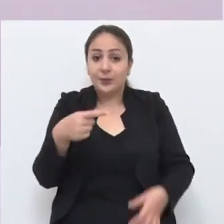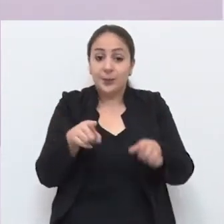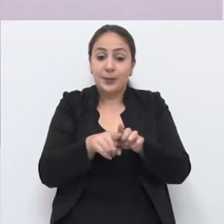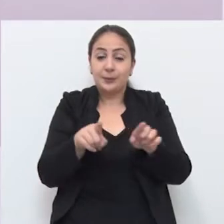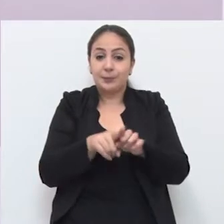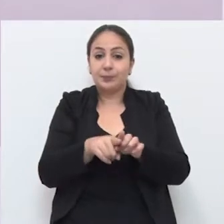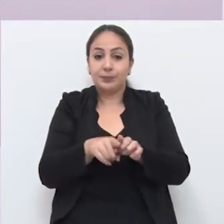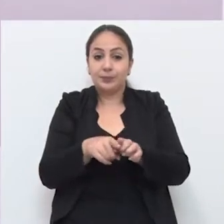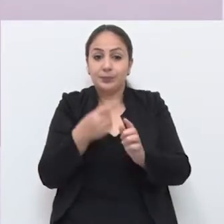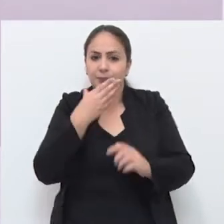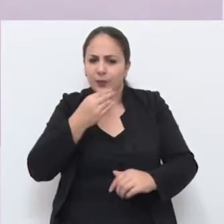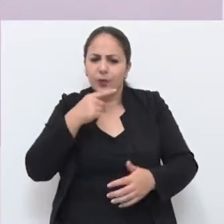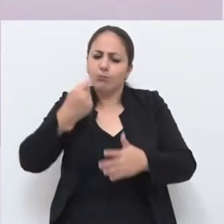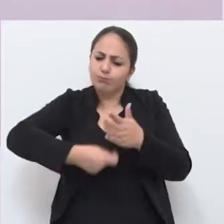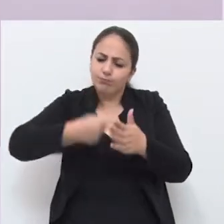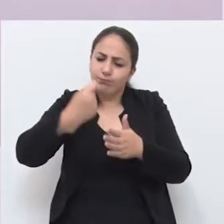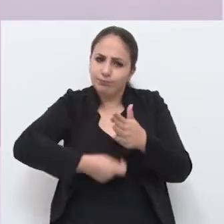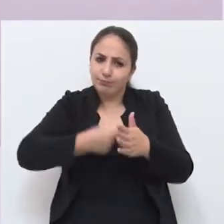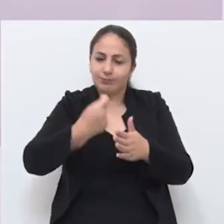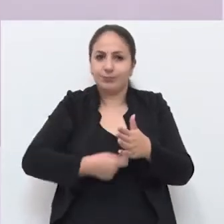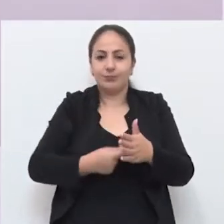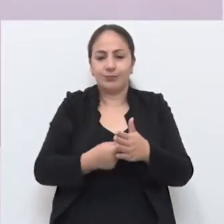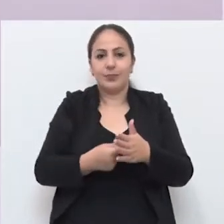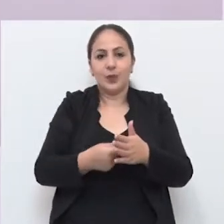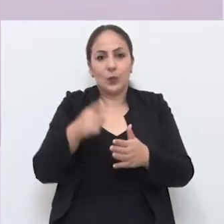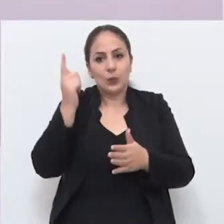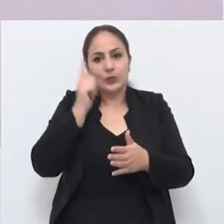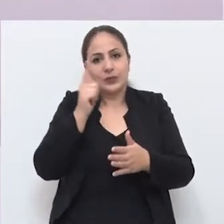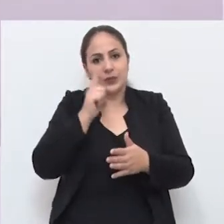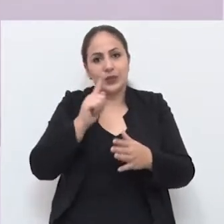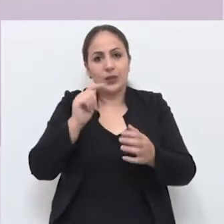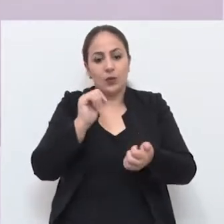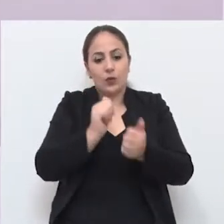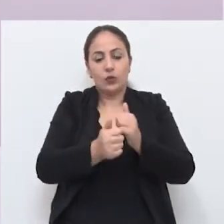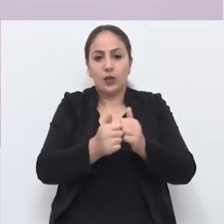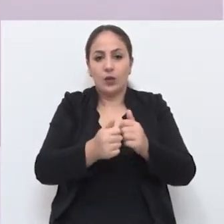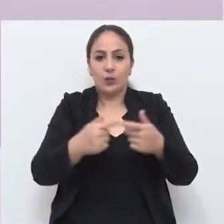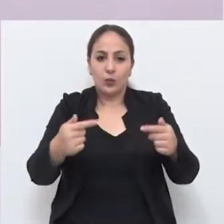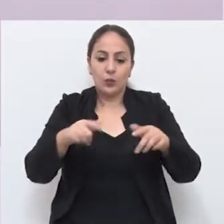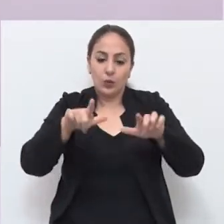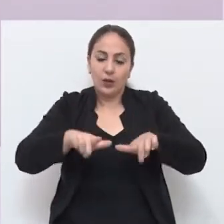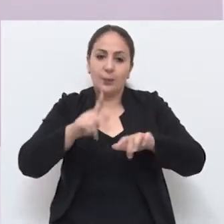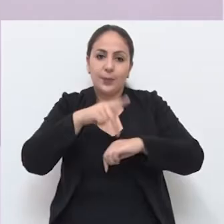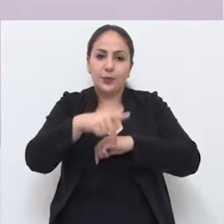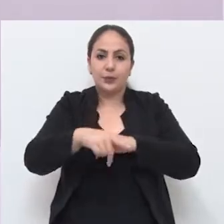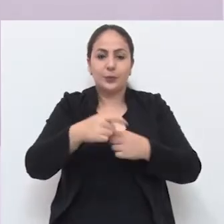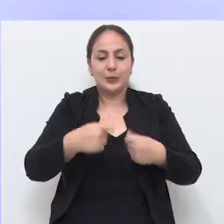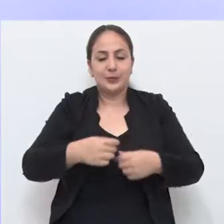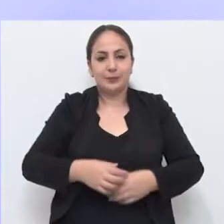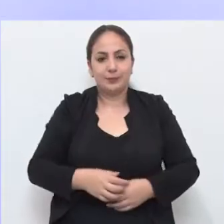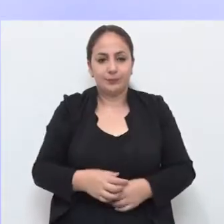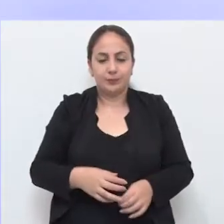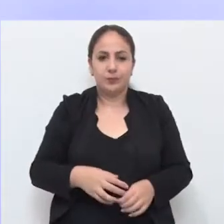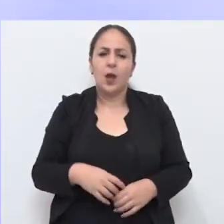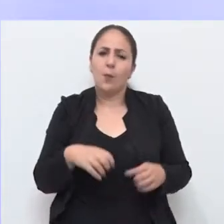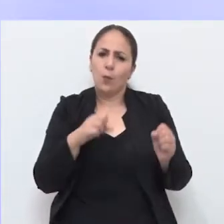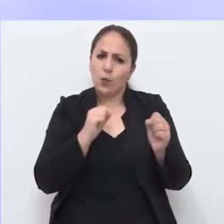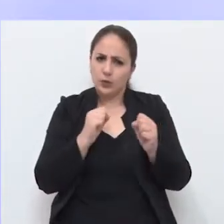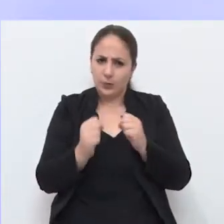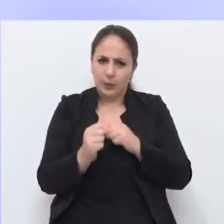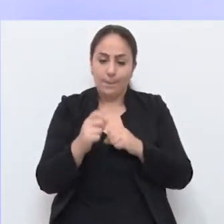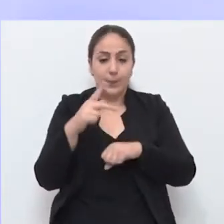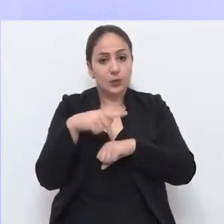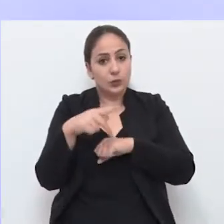esses meninos aí, que estão lutando, guerreando, botam o futsal no lugar que o Passo Fundo merece. Sobre a